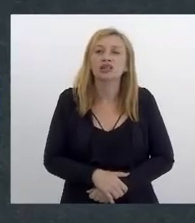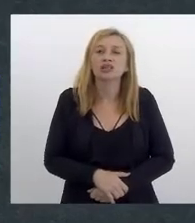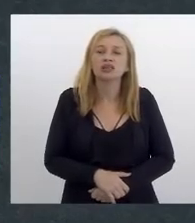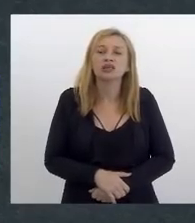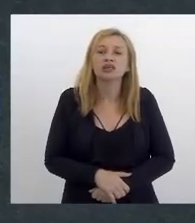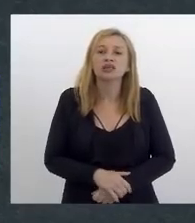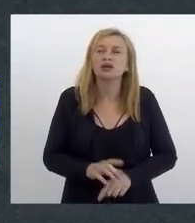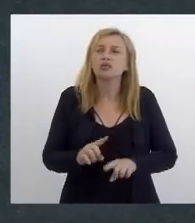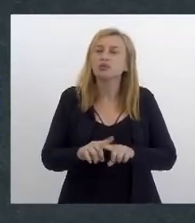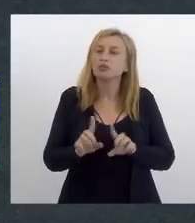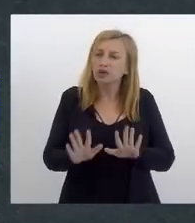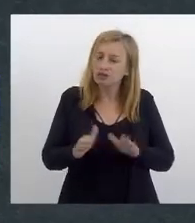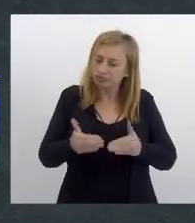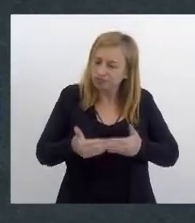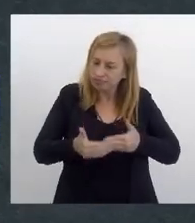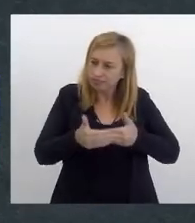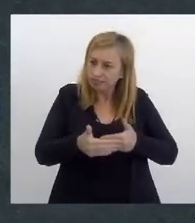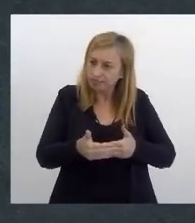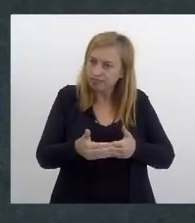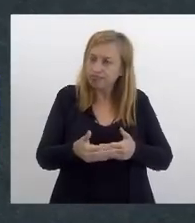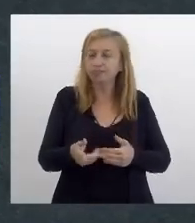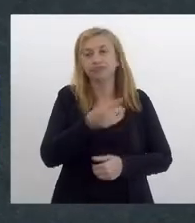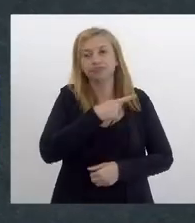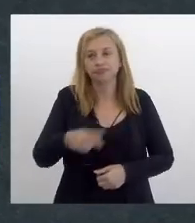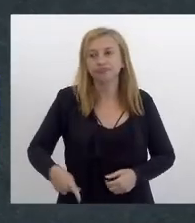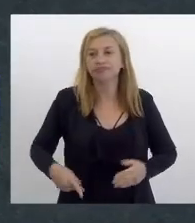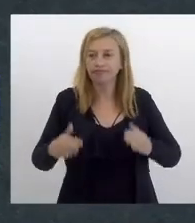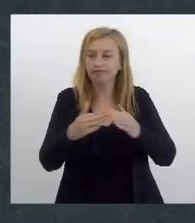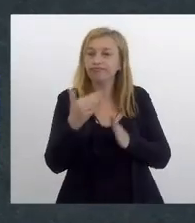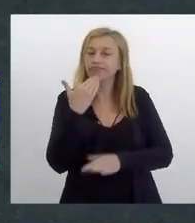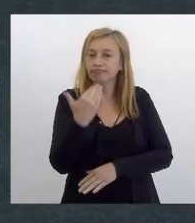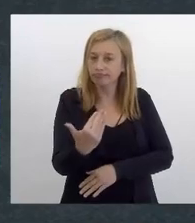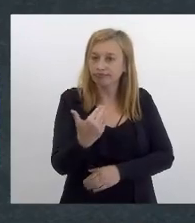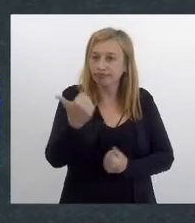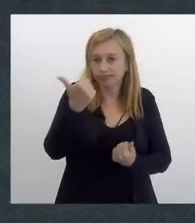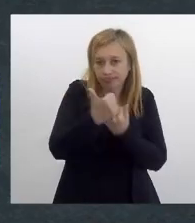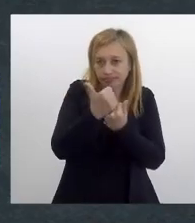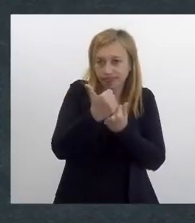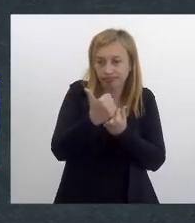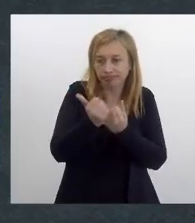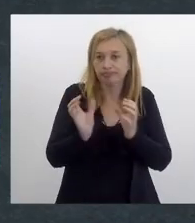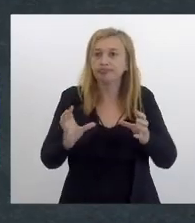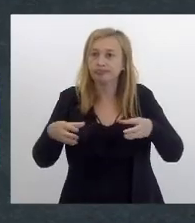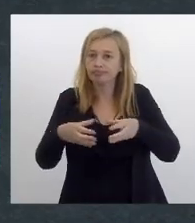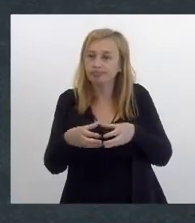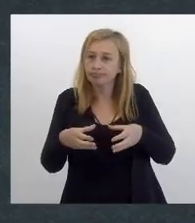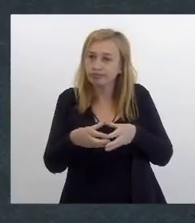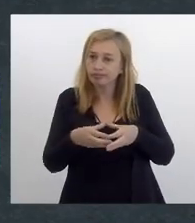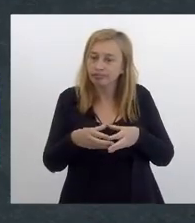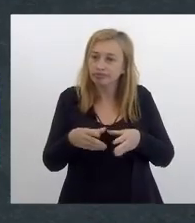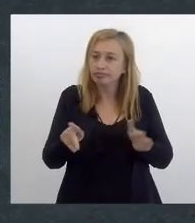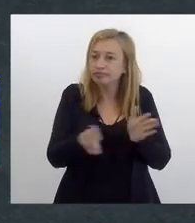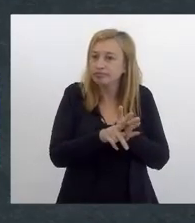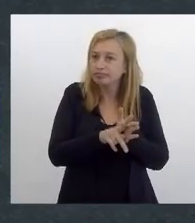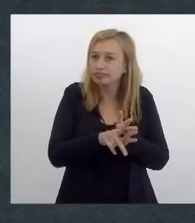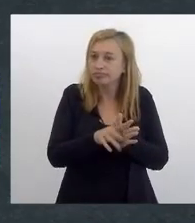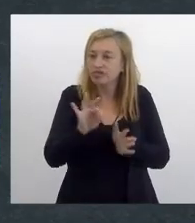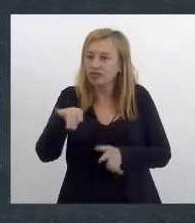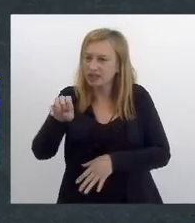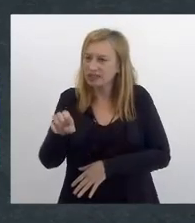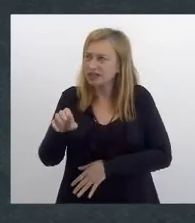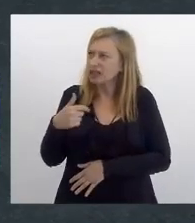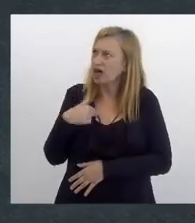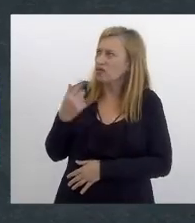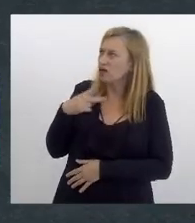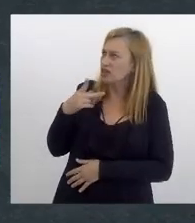nós avançamos porque o presidente da casa pediu o apoio da comissão para um projeto da Franciane eu